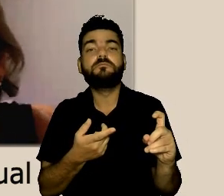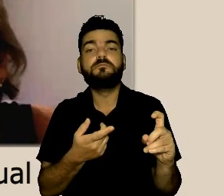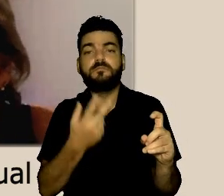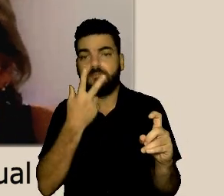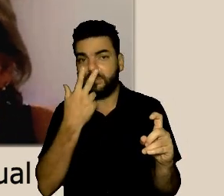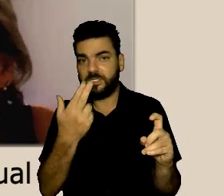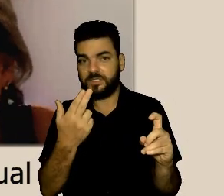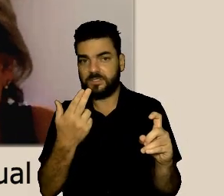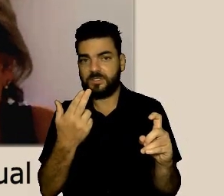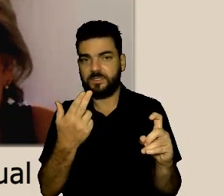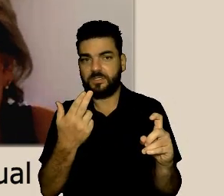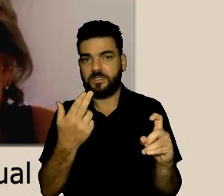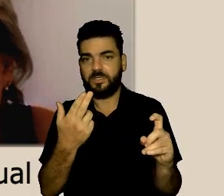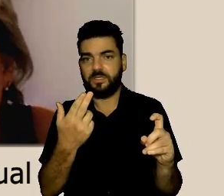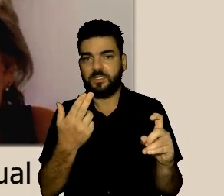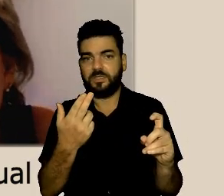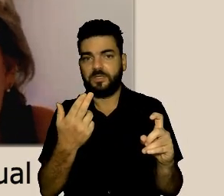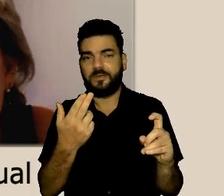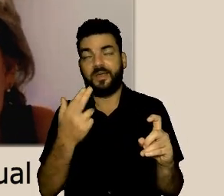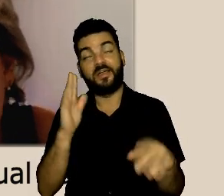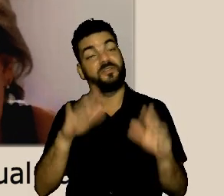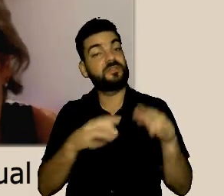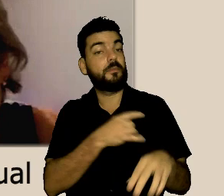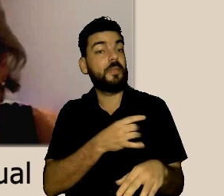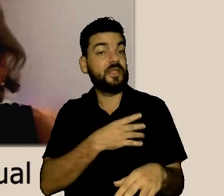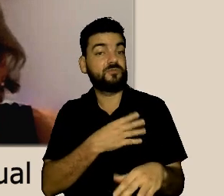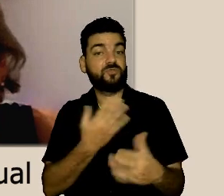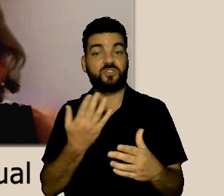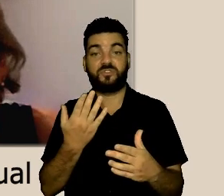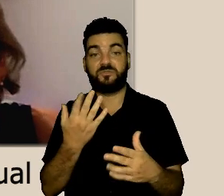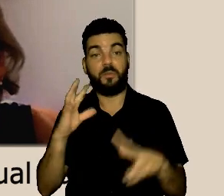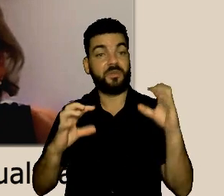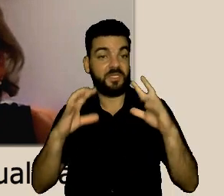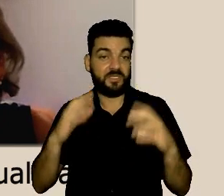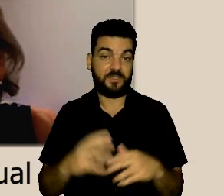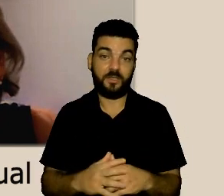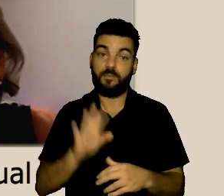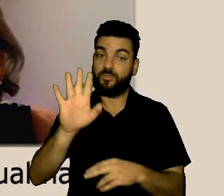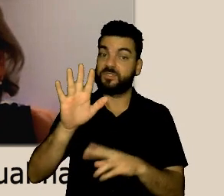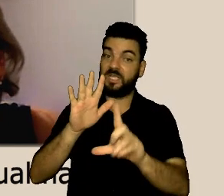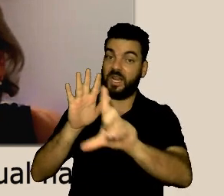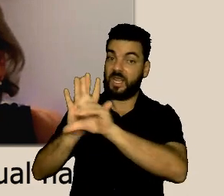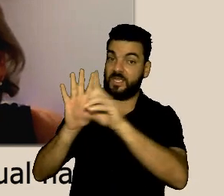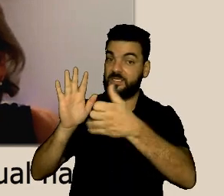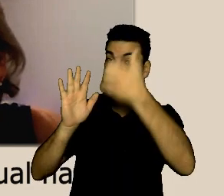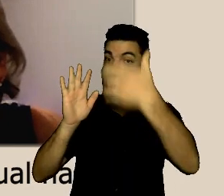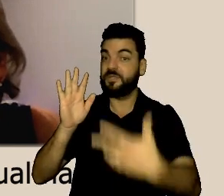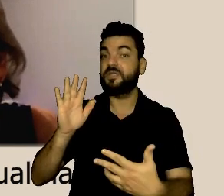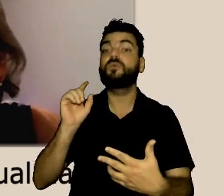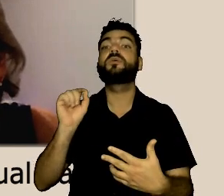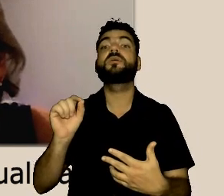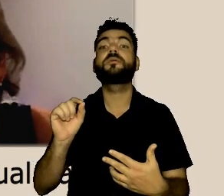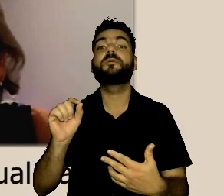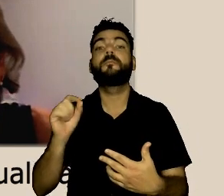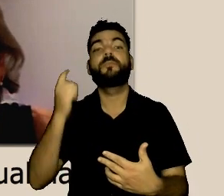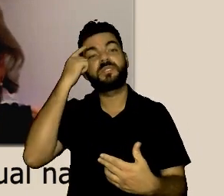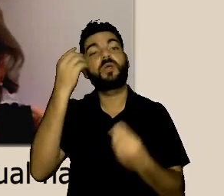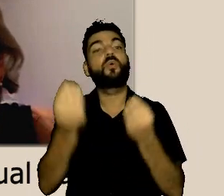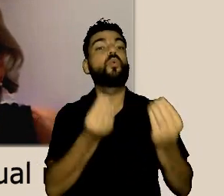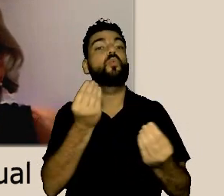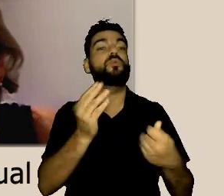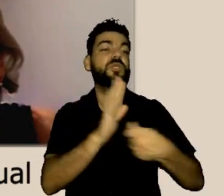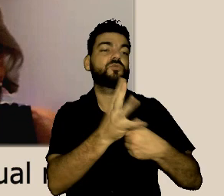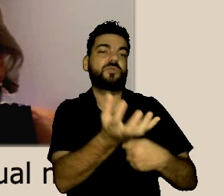que recebe o assédio ele vai ser colocado como uma questão de improbidade por isso nós temos